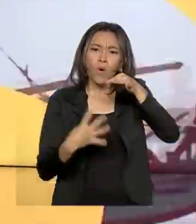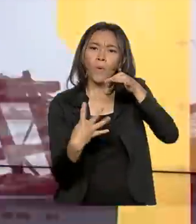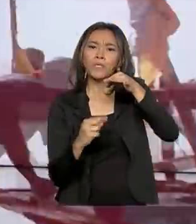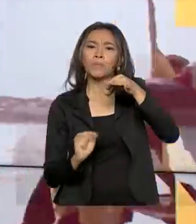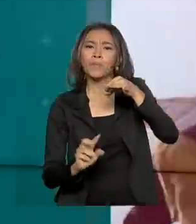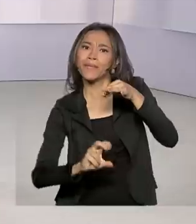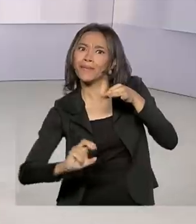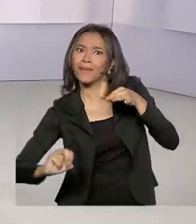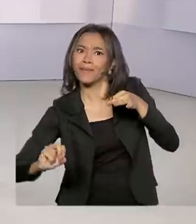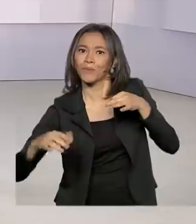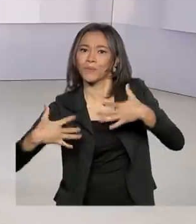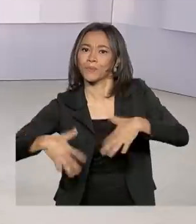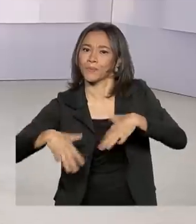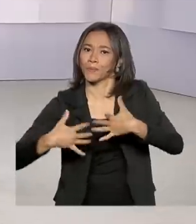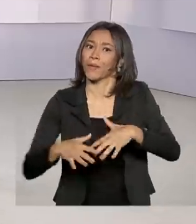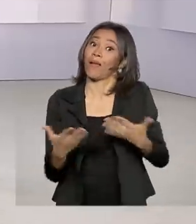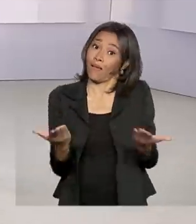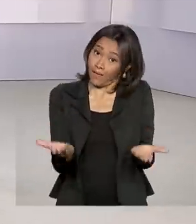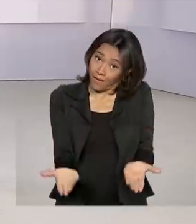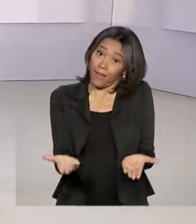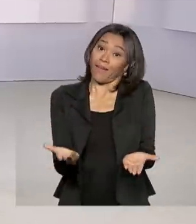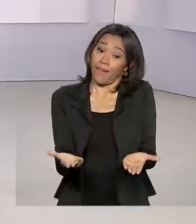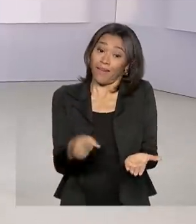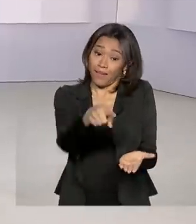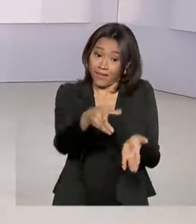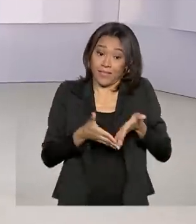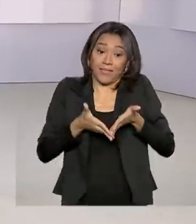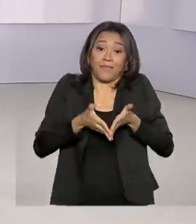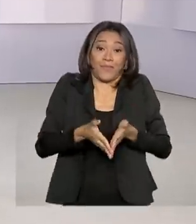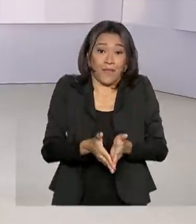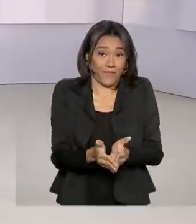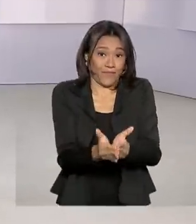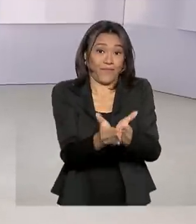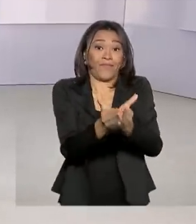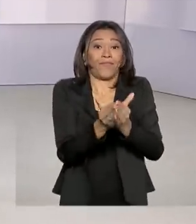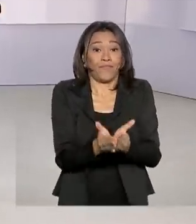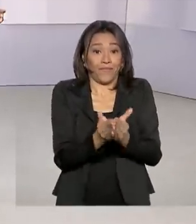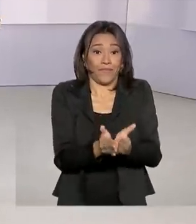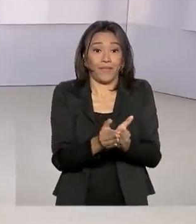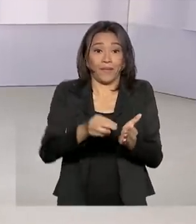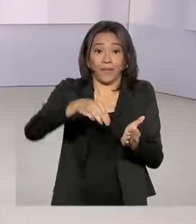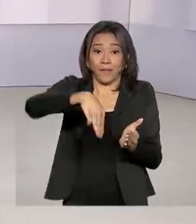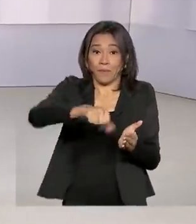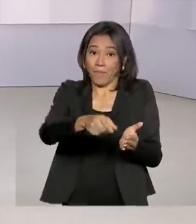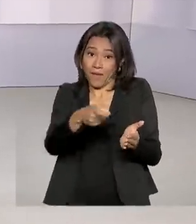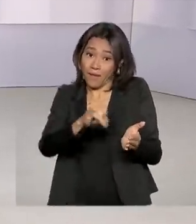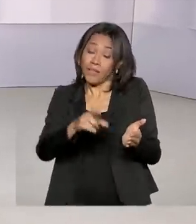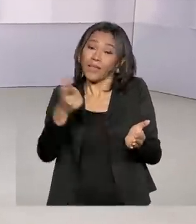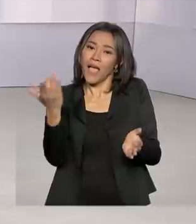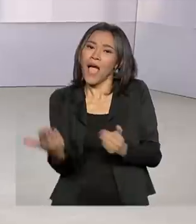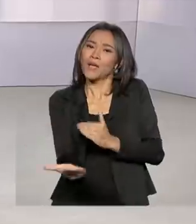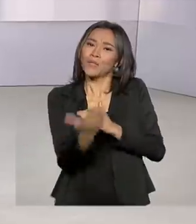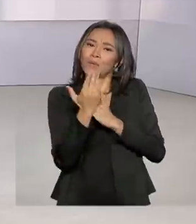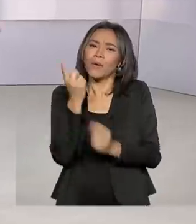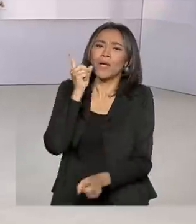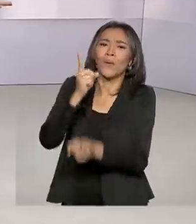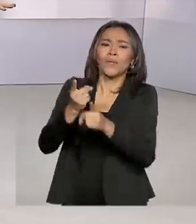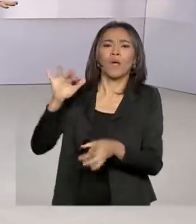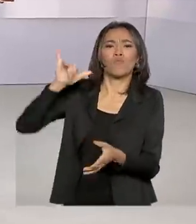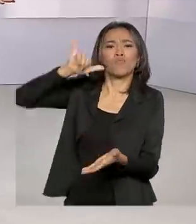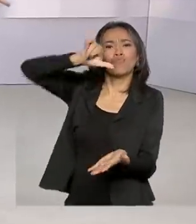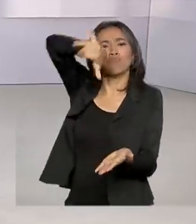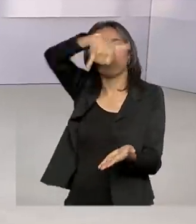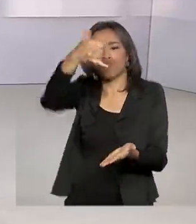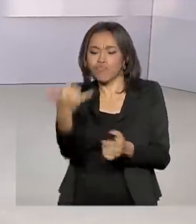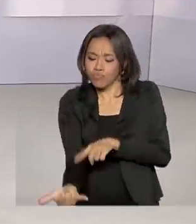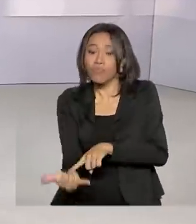profundidade. É o navio Almirante Maximiano, embarcação que também ajudou na busca do avião chileno, que